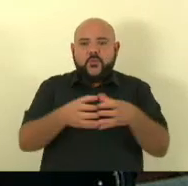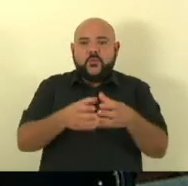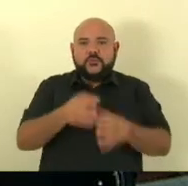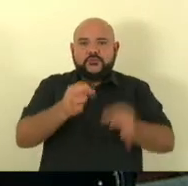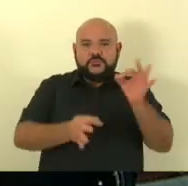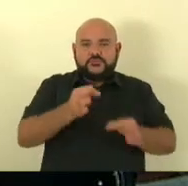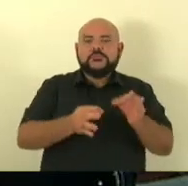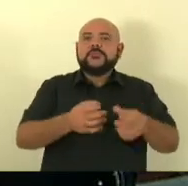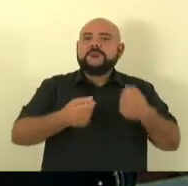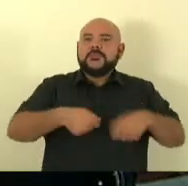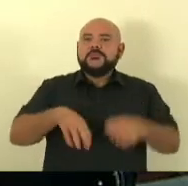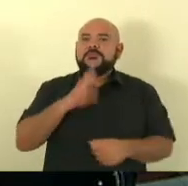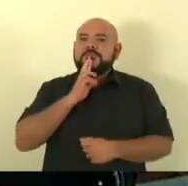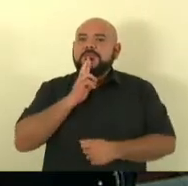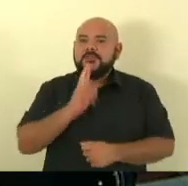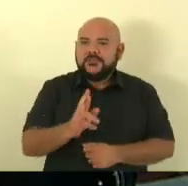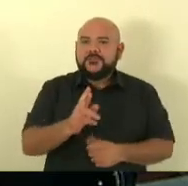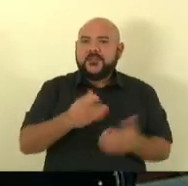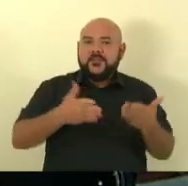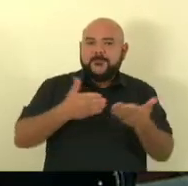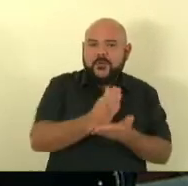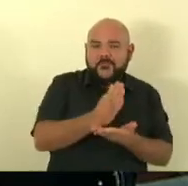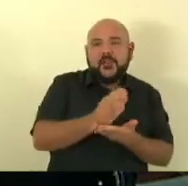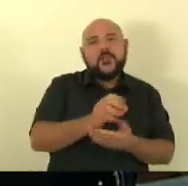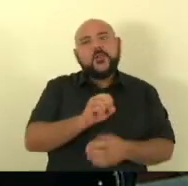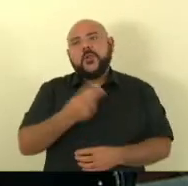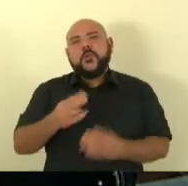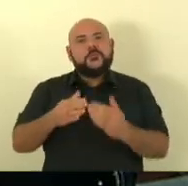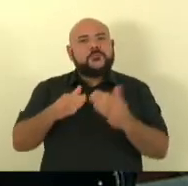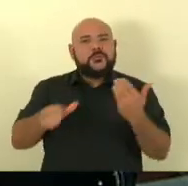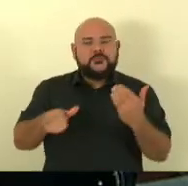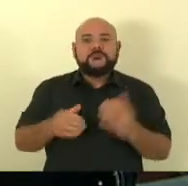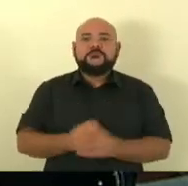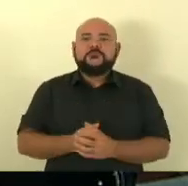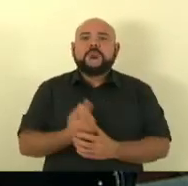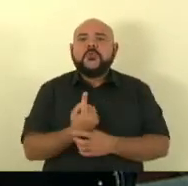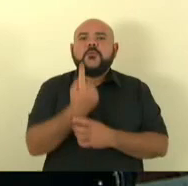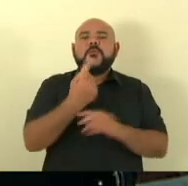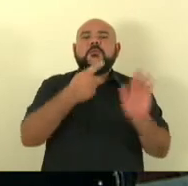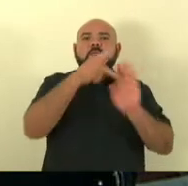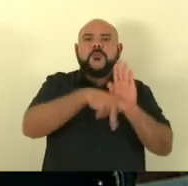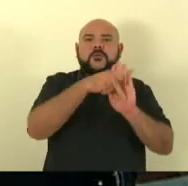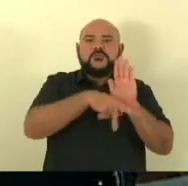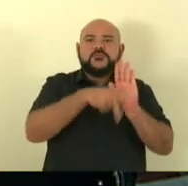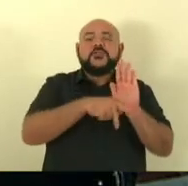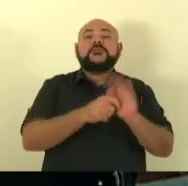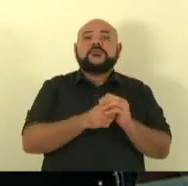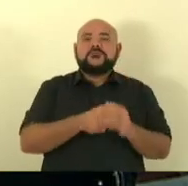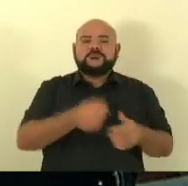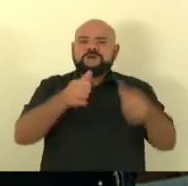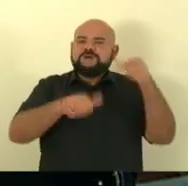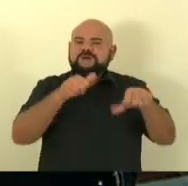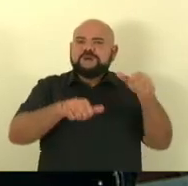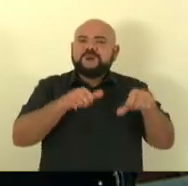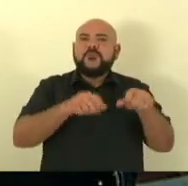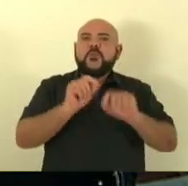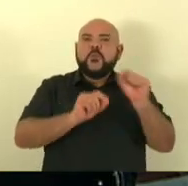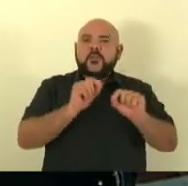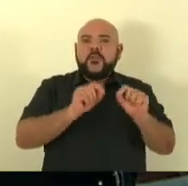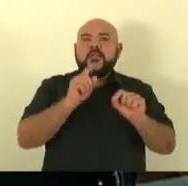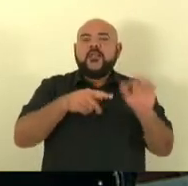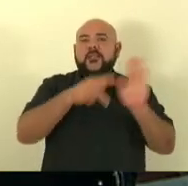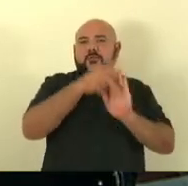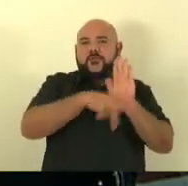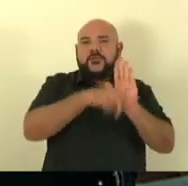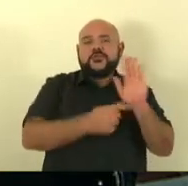dar parecer pela rejeição ou manutenção dos mesmos. Um dos projetos dos vetos totais que serão analisados é referente ao projeto de